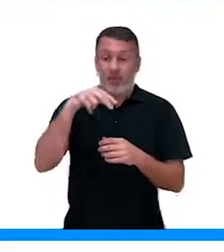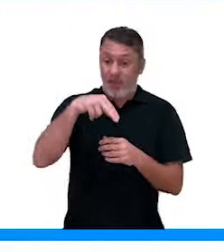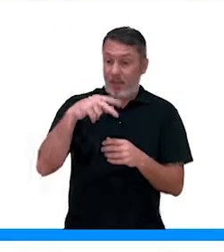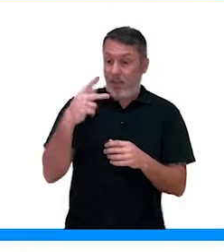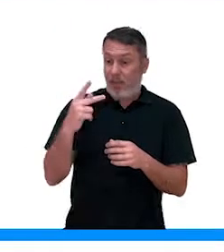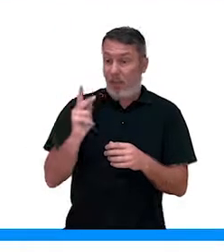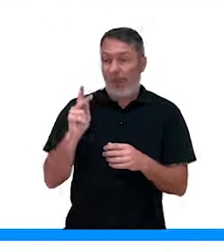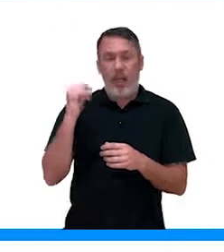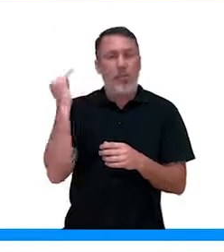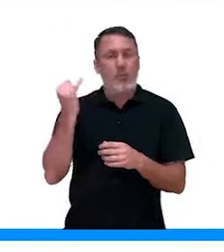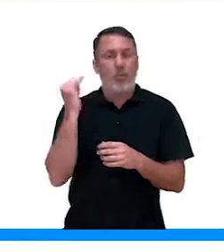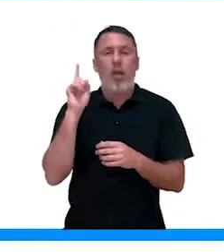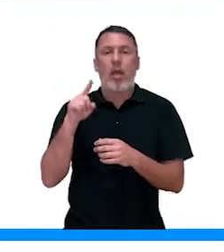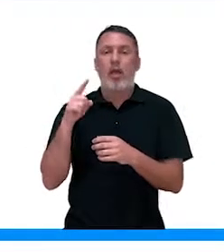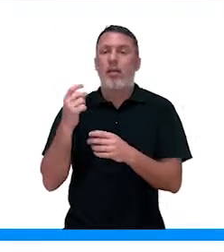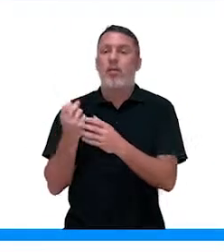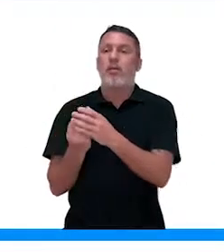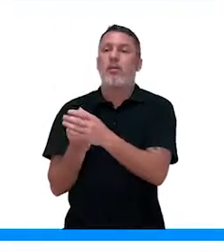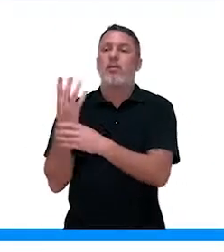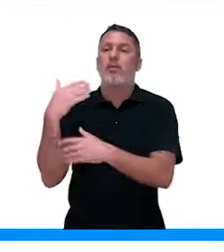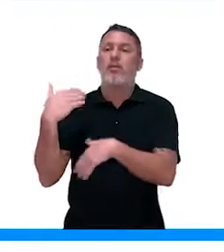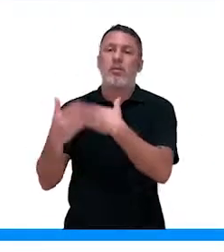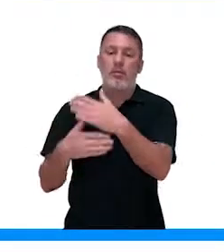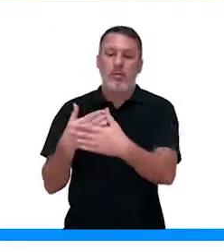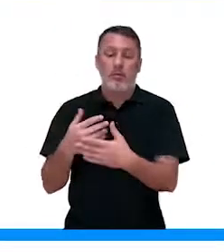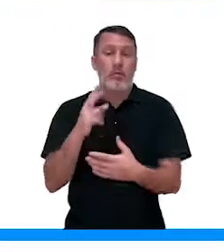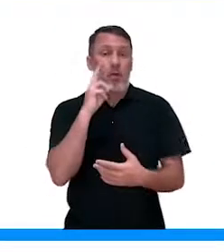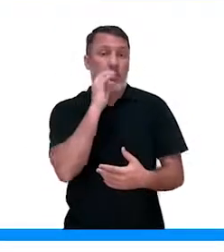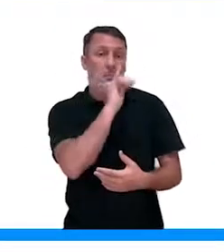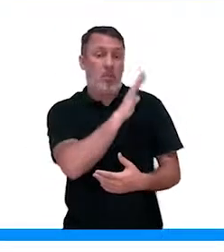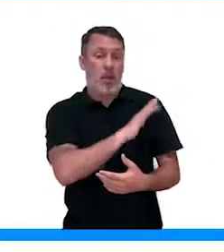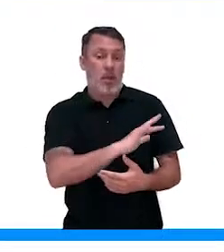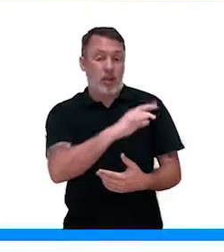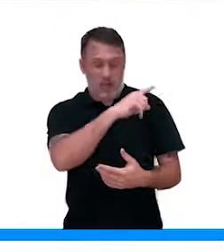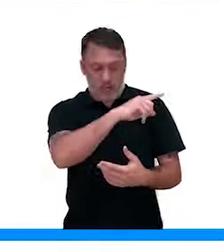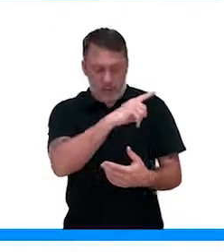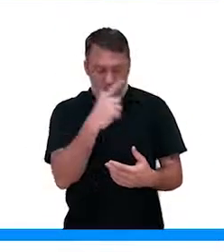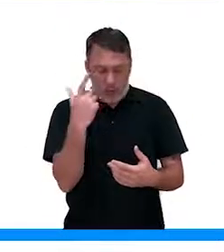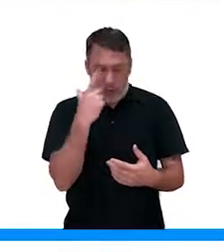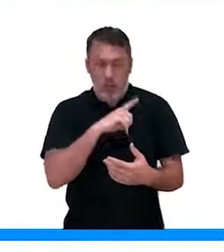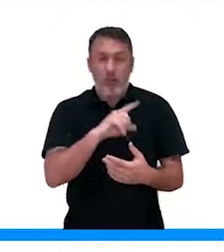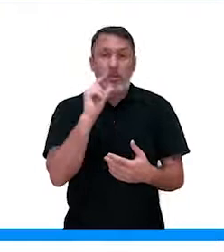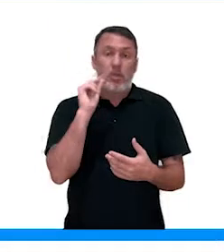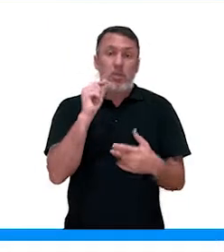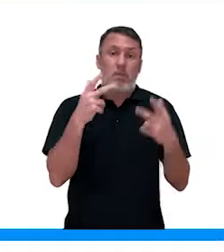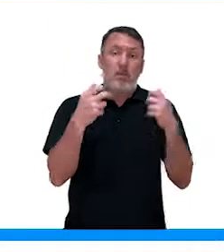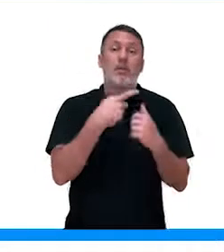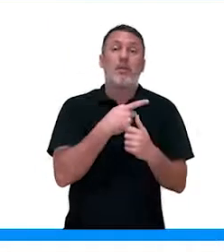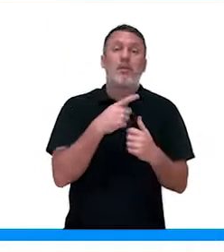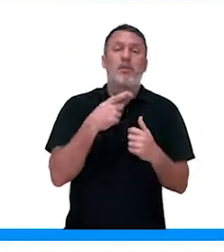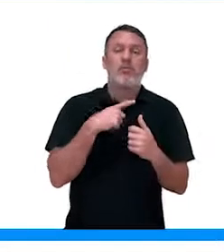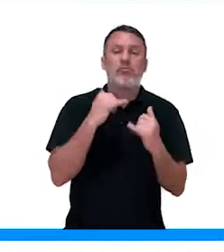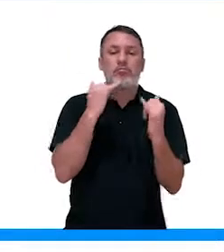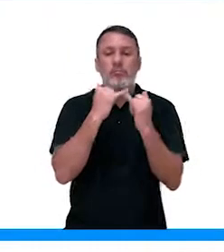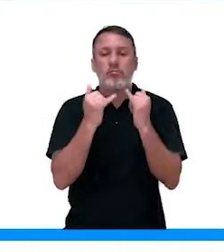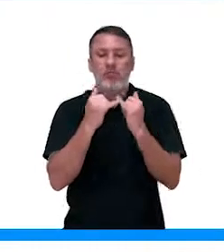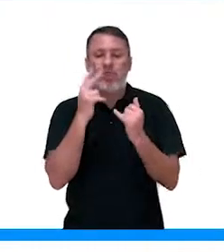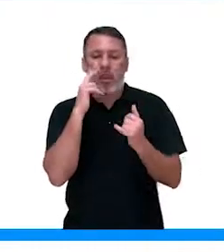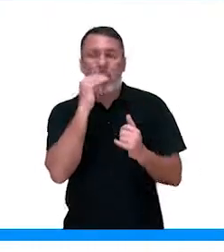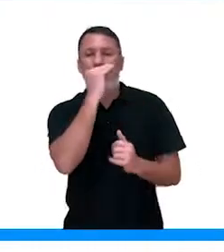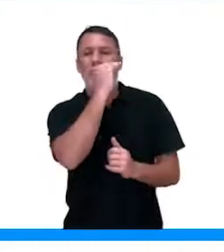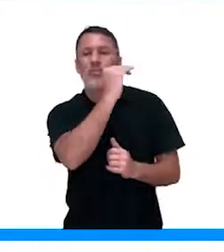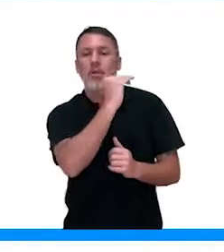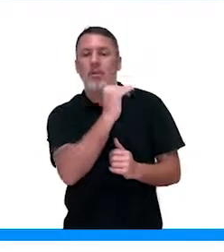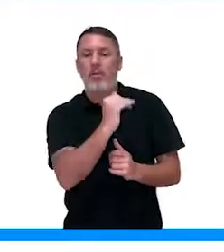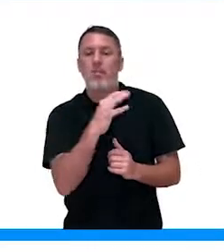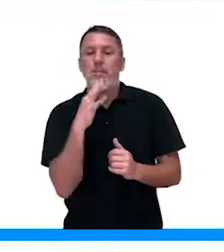super importantes para o desenvolvimento da planta. Aí na nossa imagem, a gente consegue observar mais ou menos os sintomas